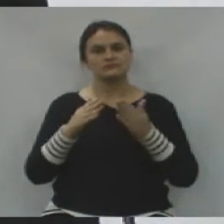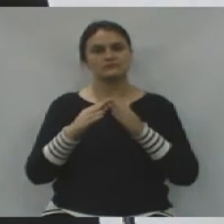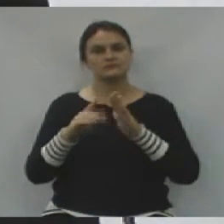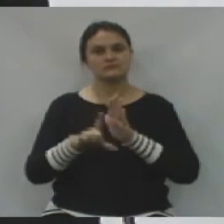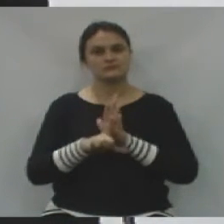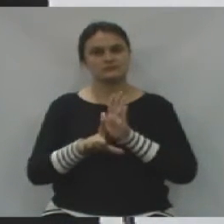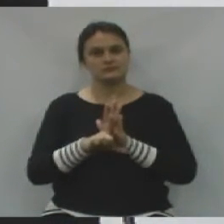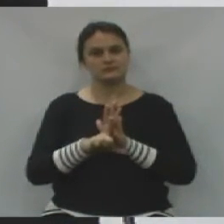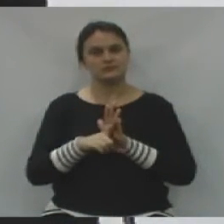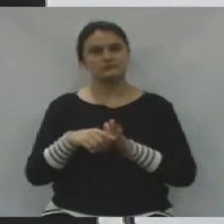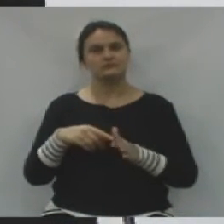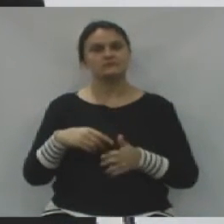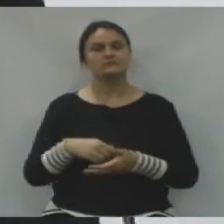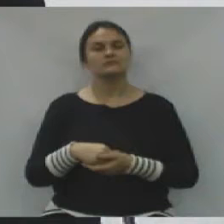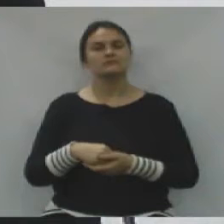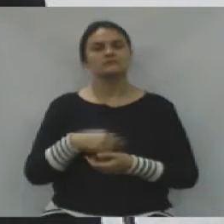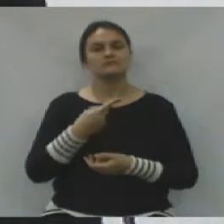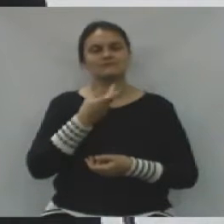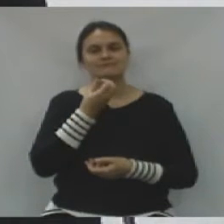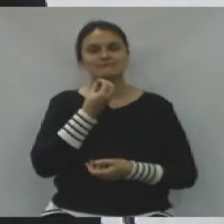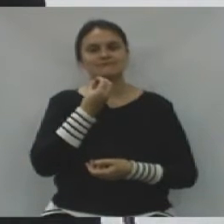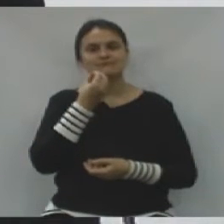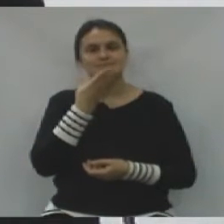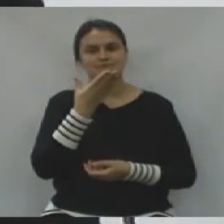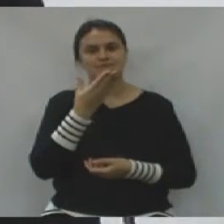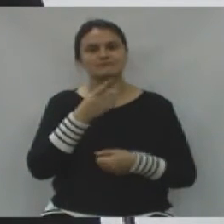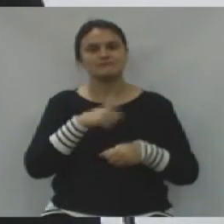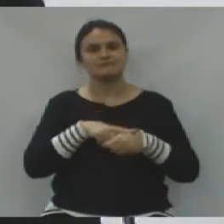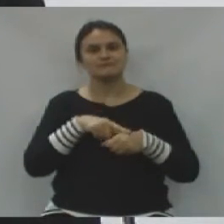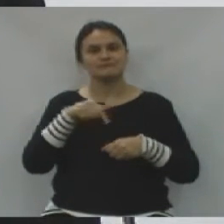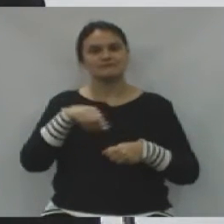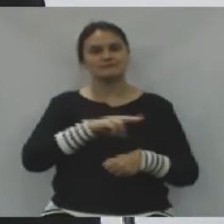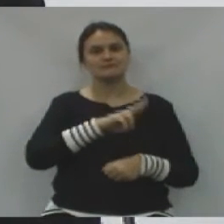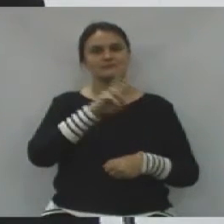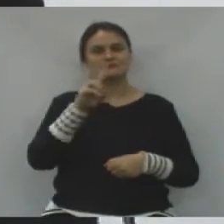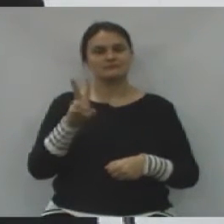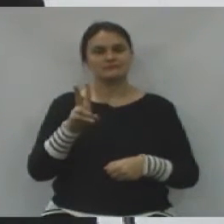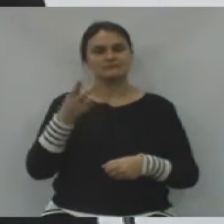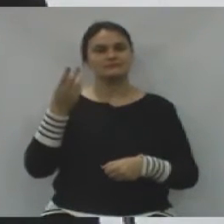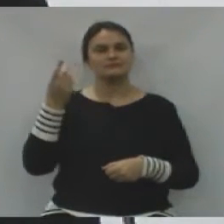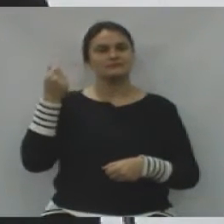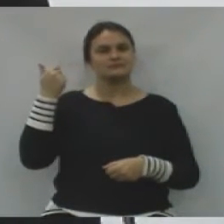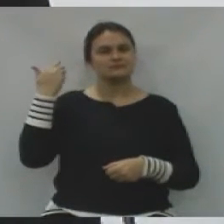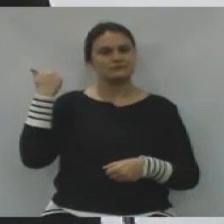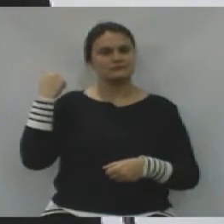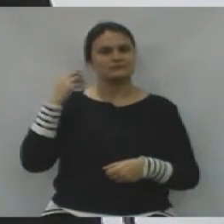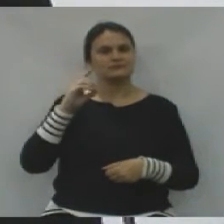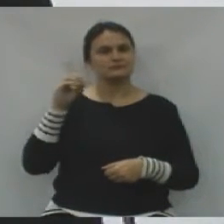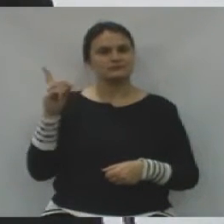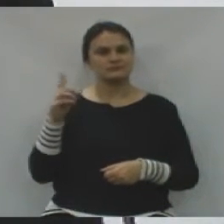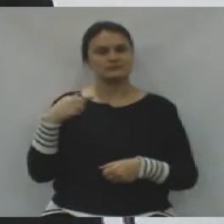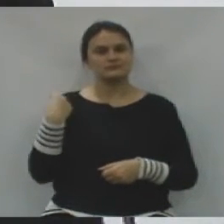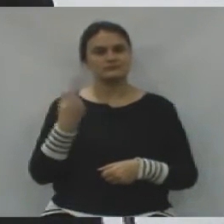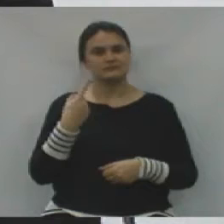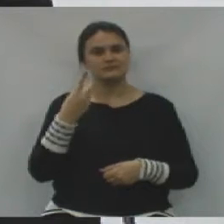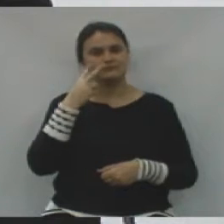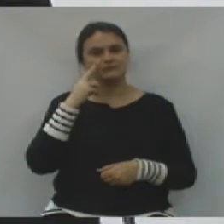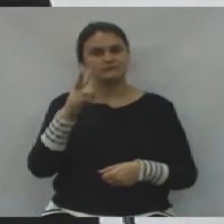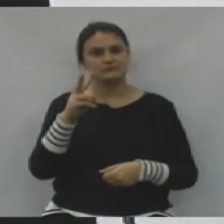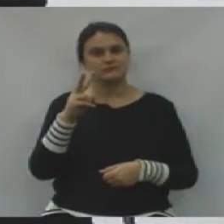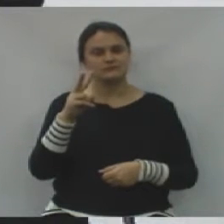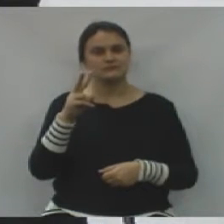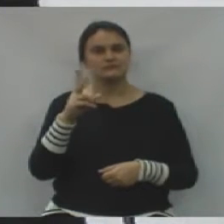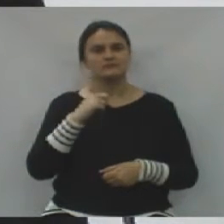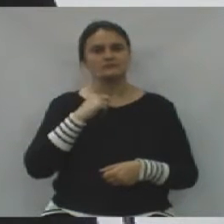Leis para um bom momento em União da Vitória. Há poucos dias atrás, nós já vimos aí várias